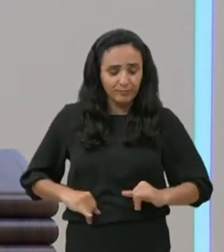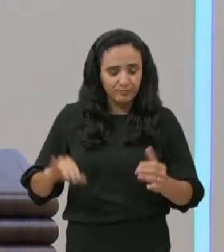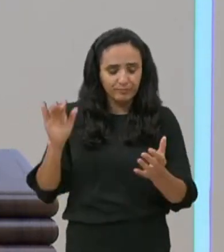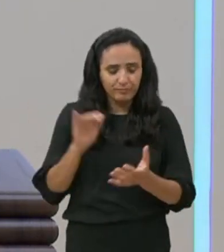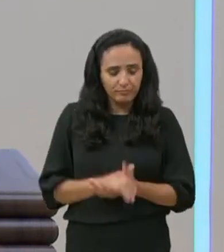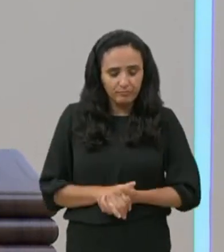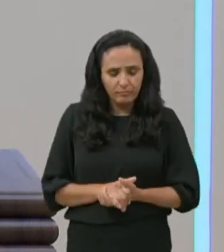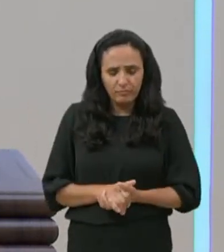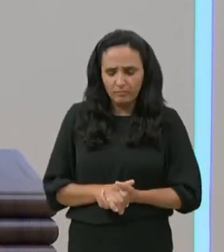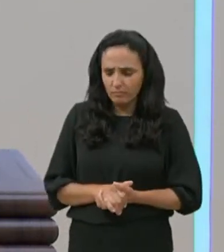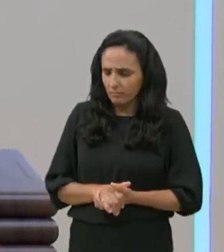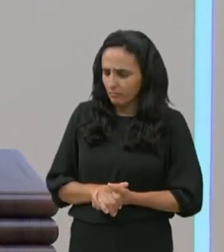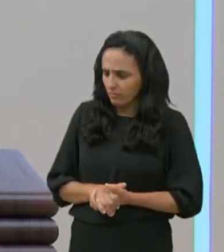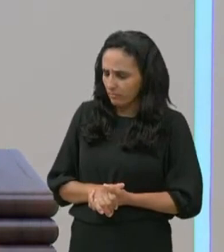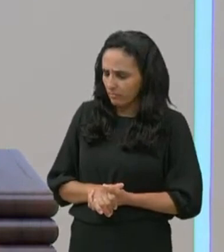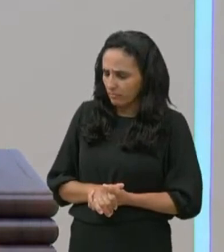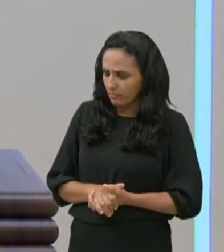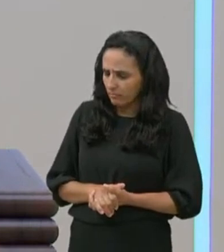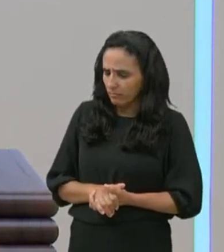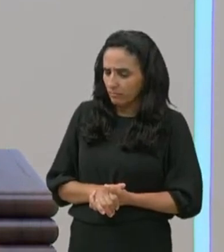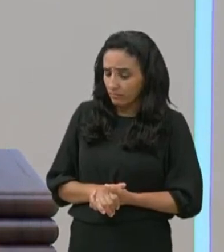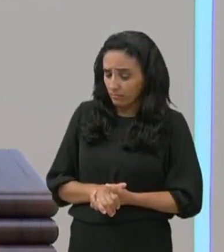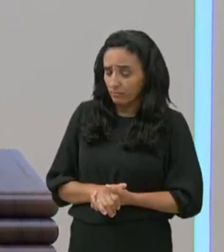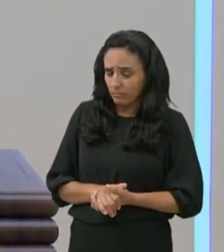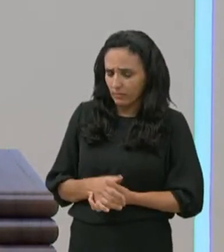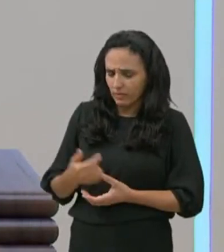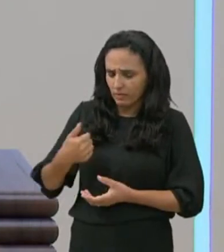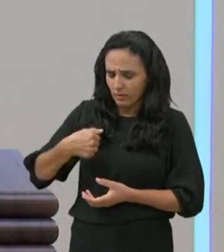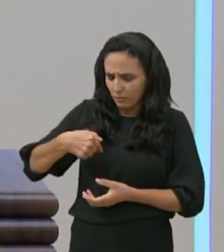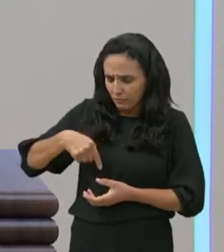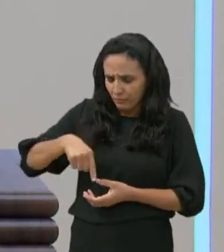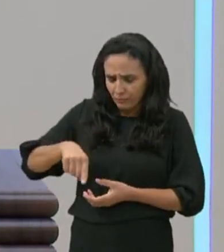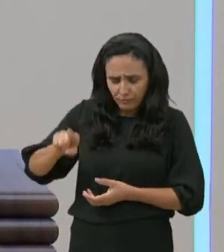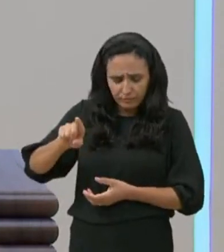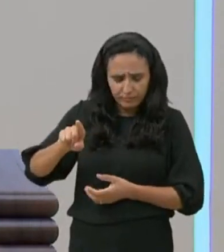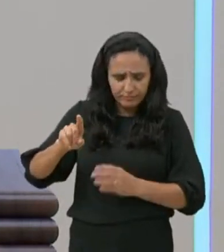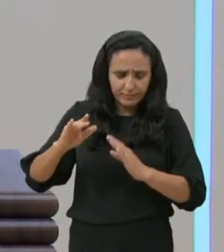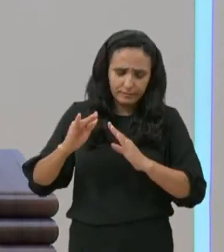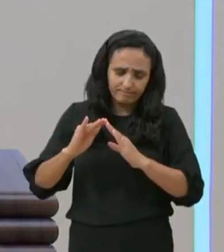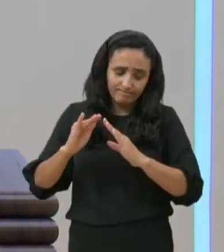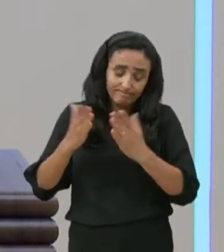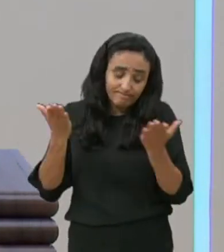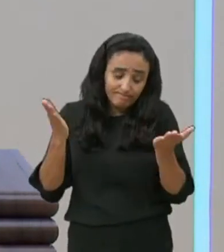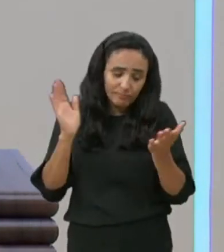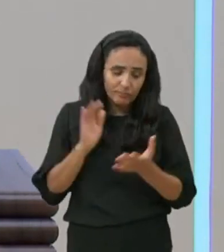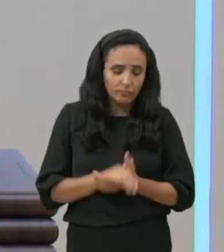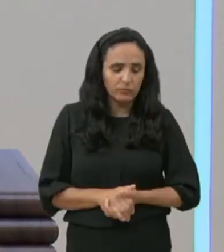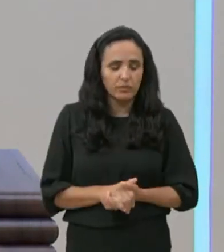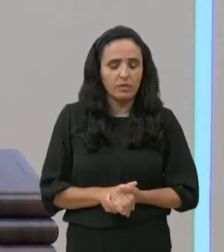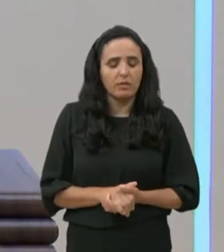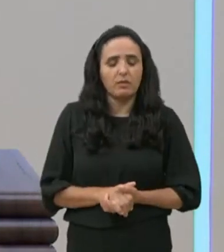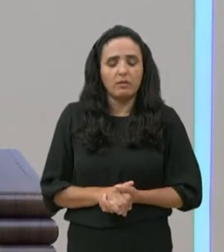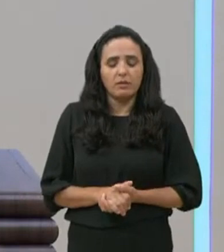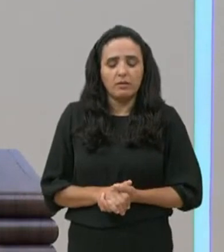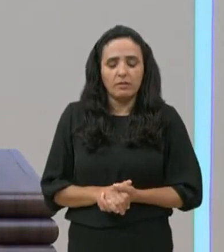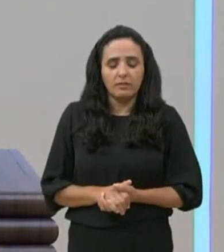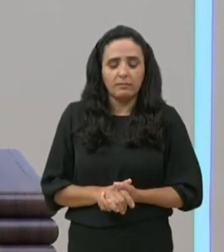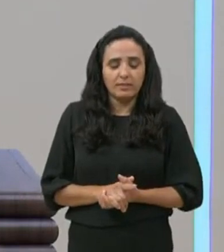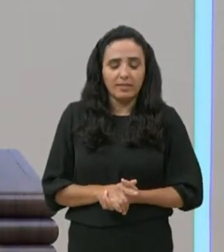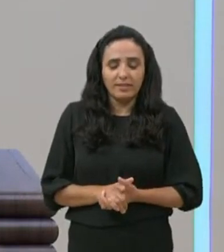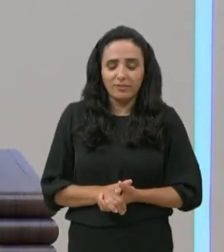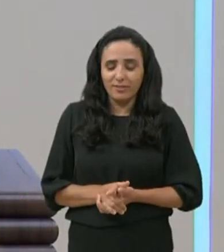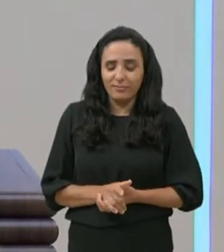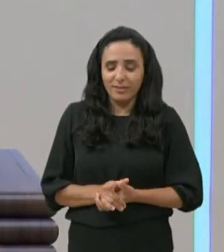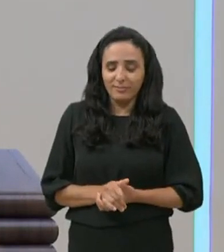lhe disse, eu irei e lhe darei saúde. E o centurião, respondendo, disse,